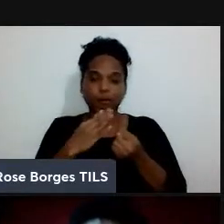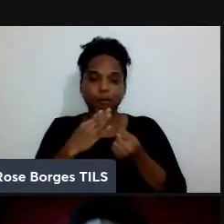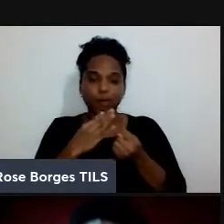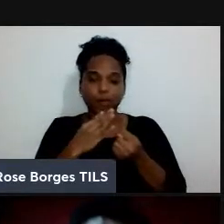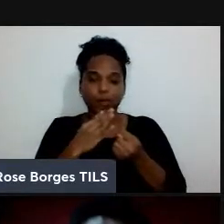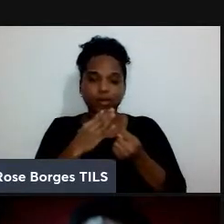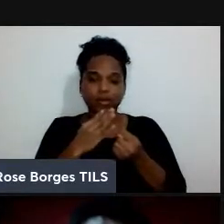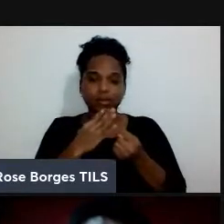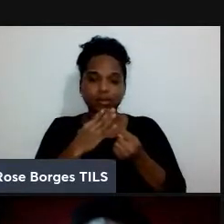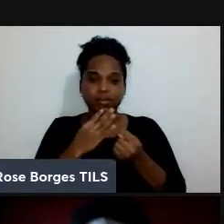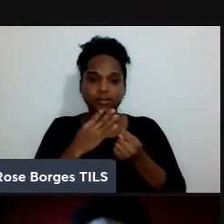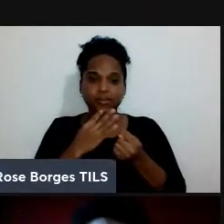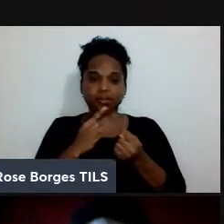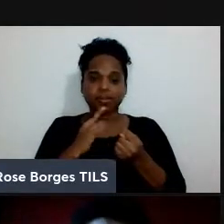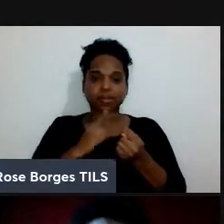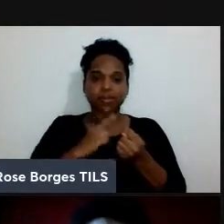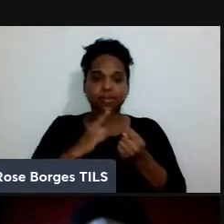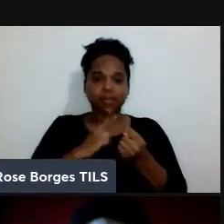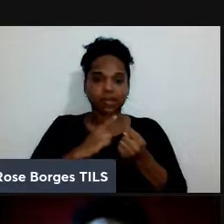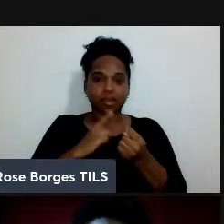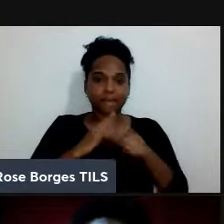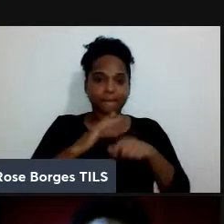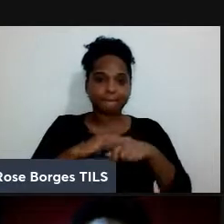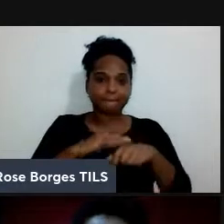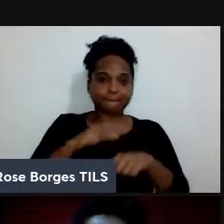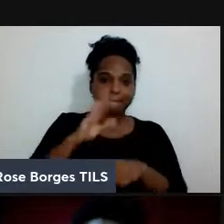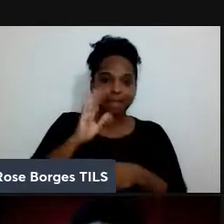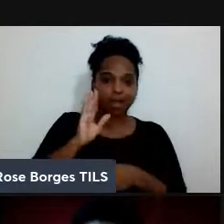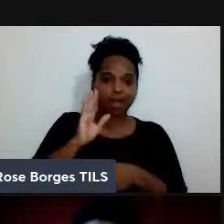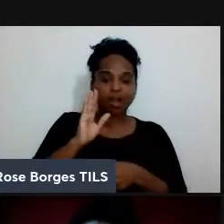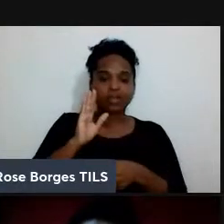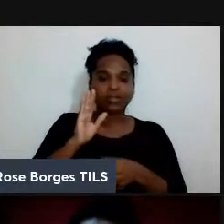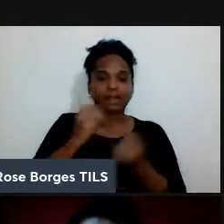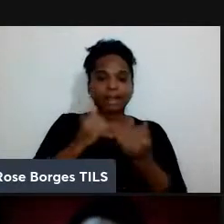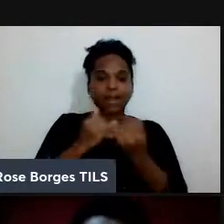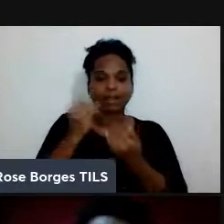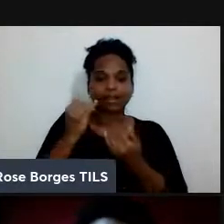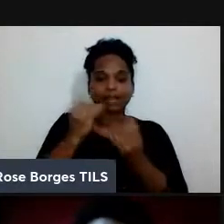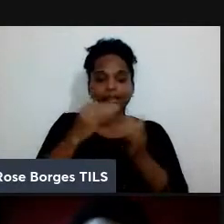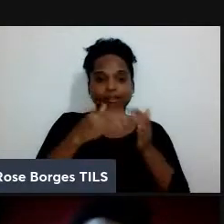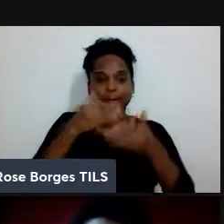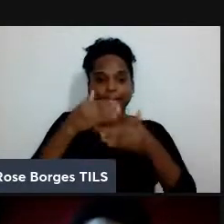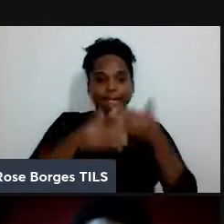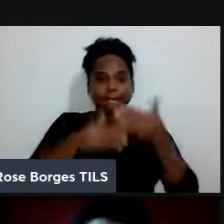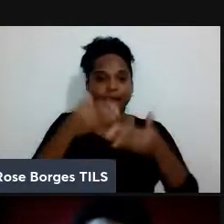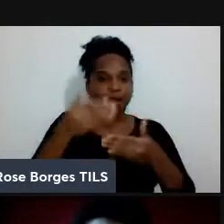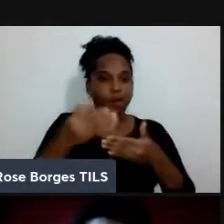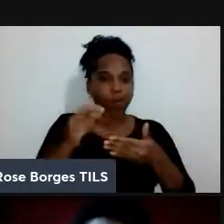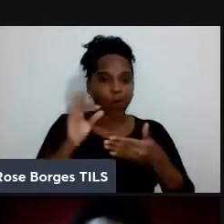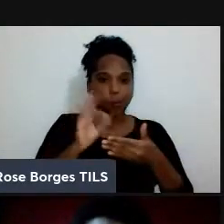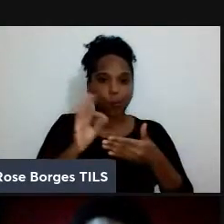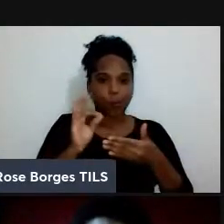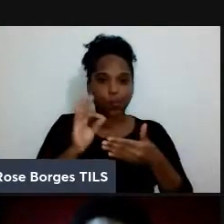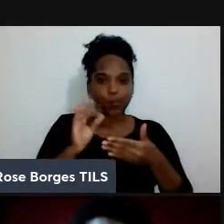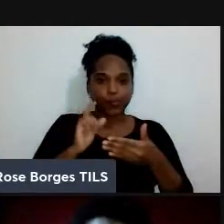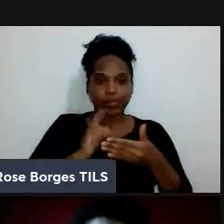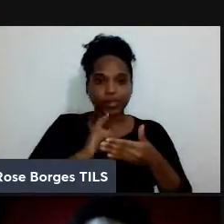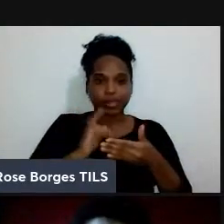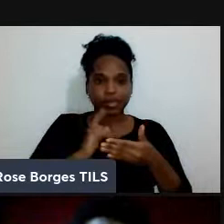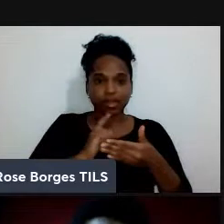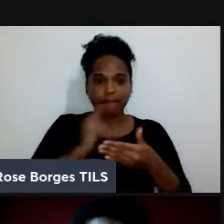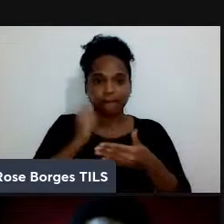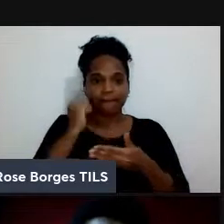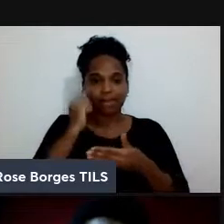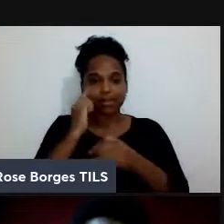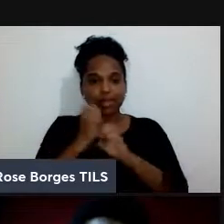elas estão paradas no tempo né então o que a gente escuta muito é não engenheiro tem que saber física ele tem que